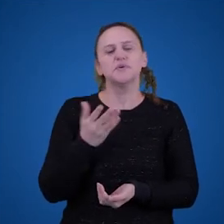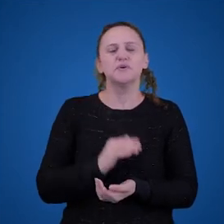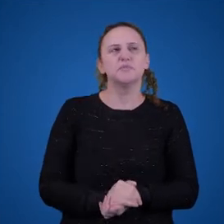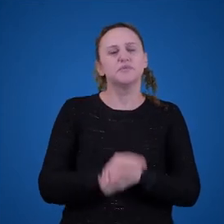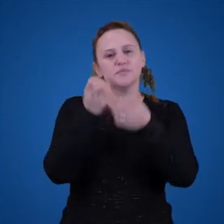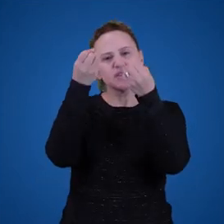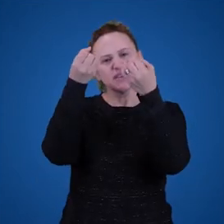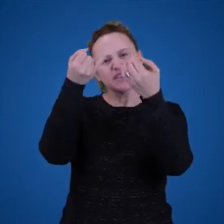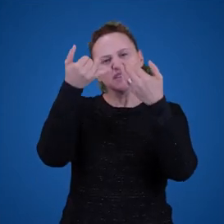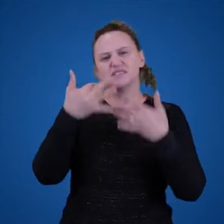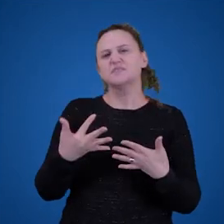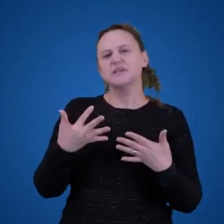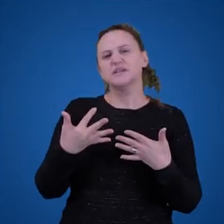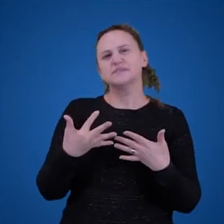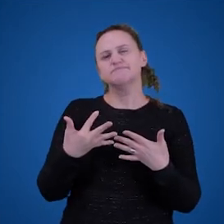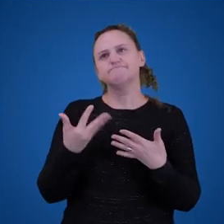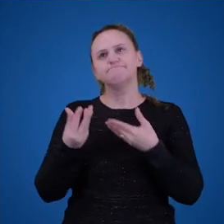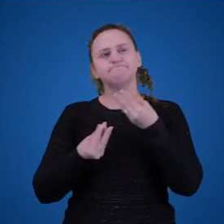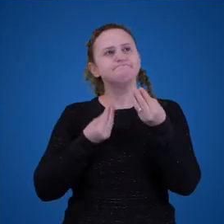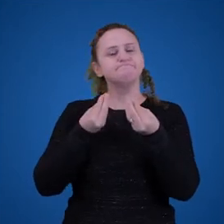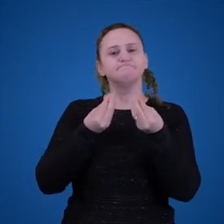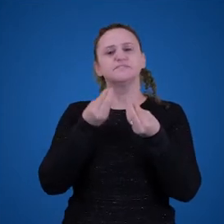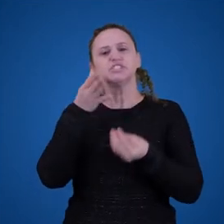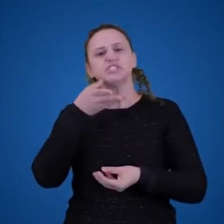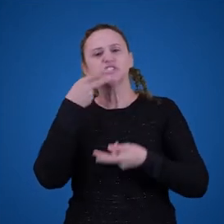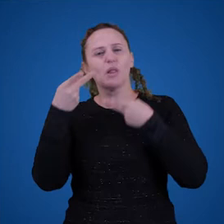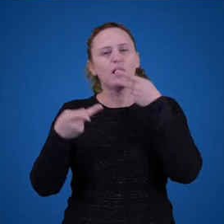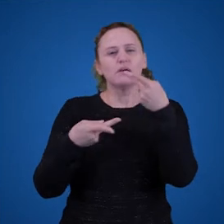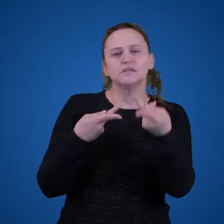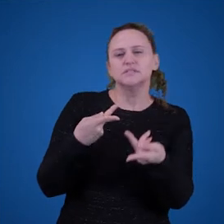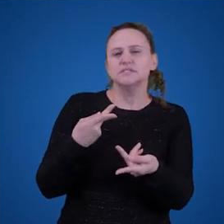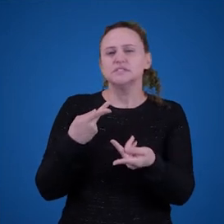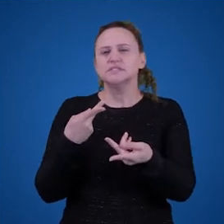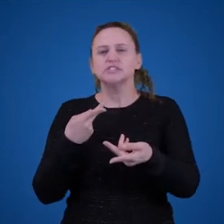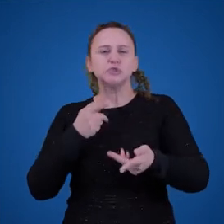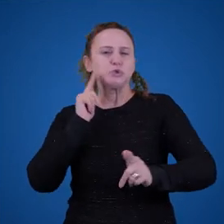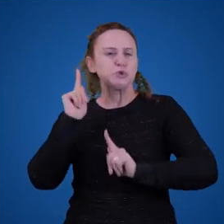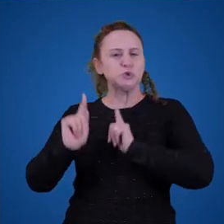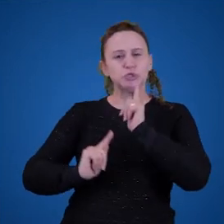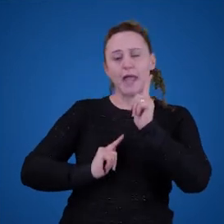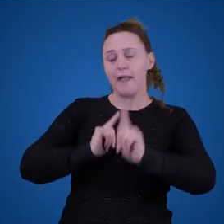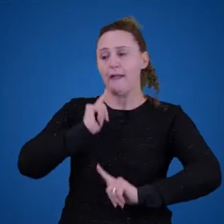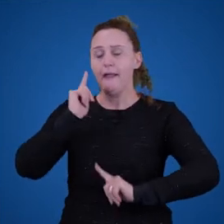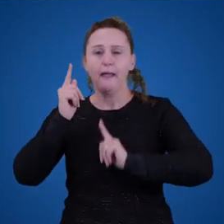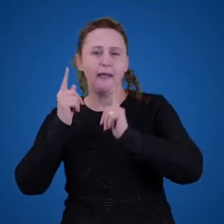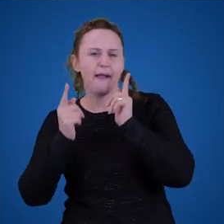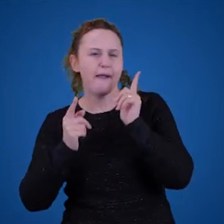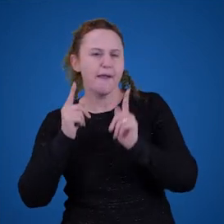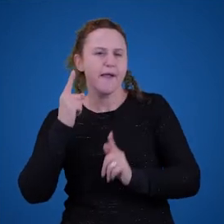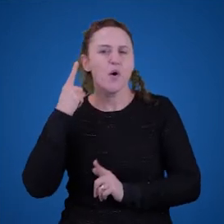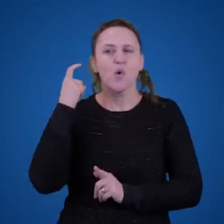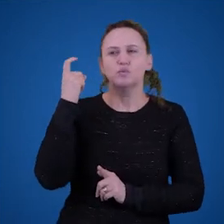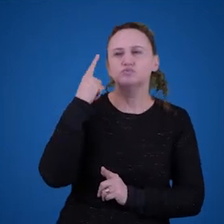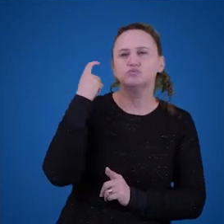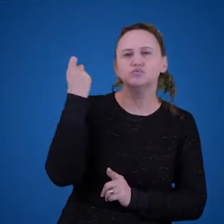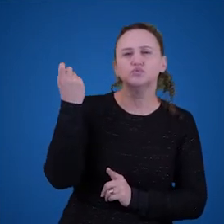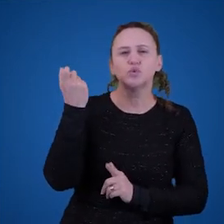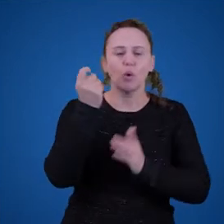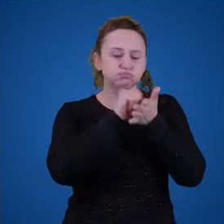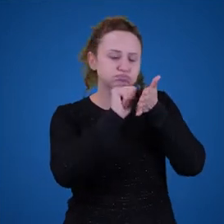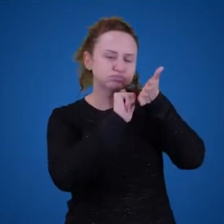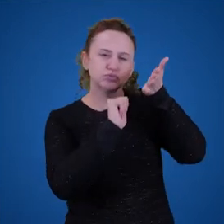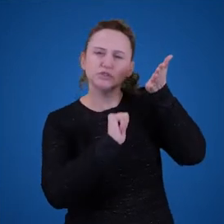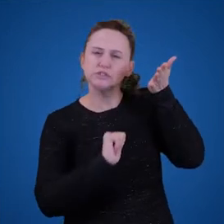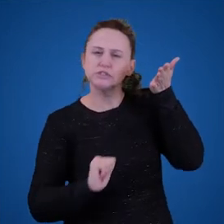explicar aquilo que proferimos, né? Através dos nossos gestos, ou dos nossos sons, ou da nossa escrita, né?